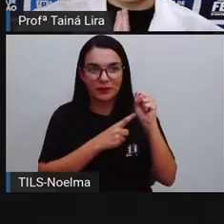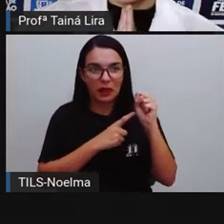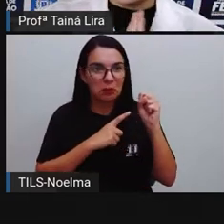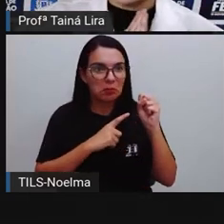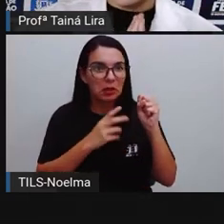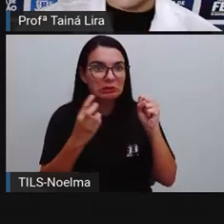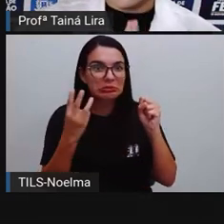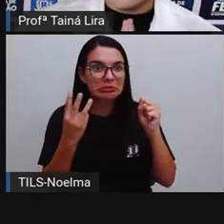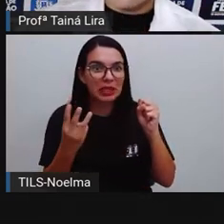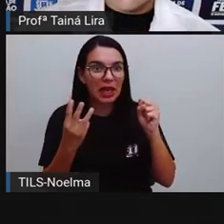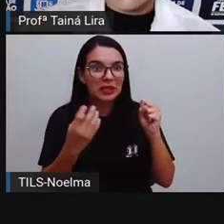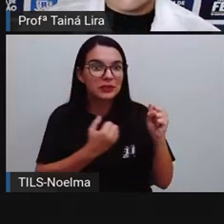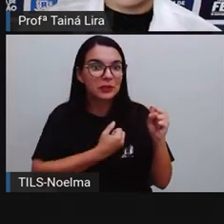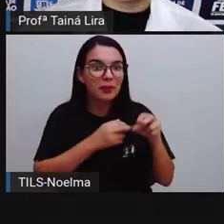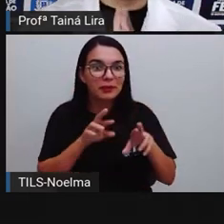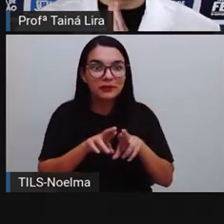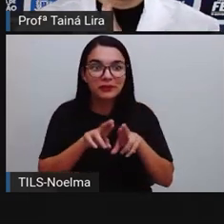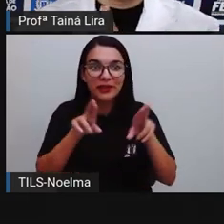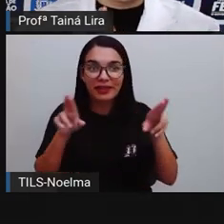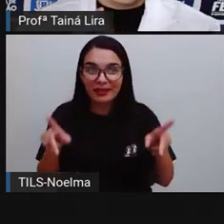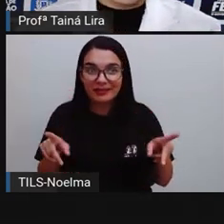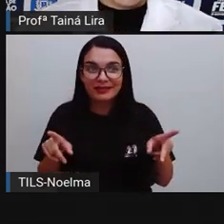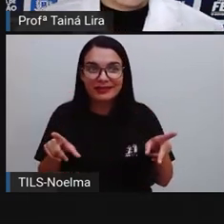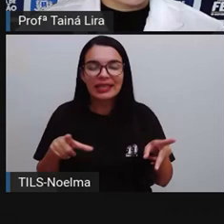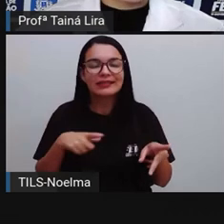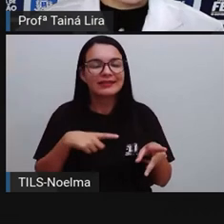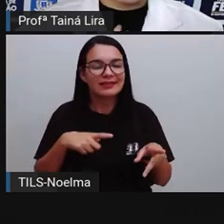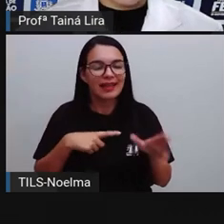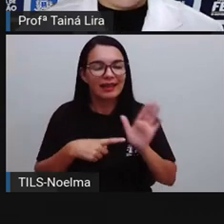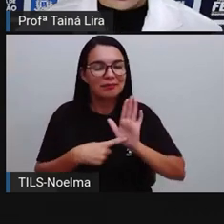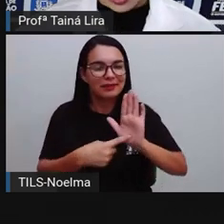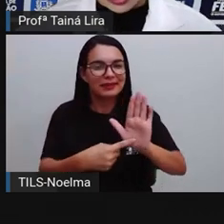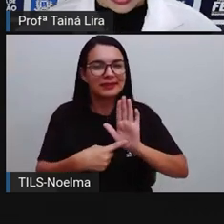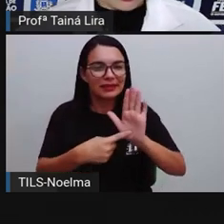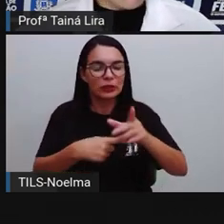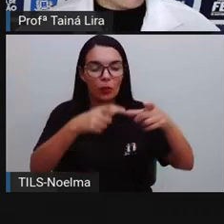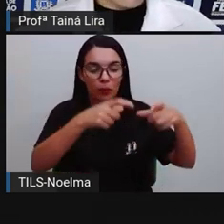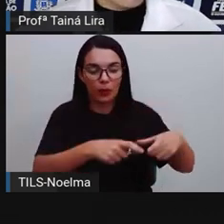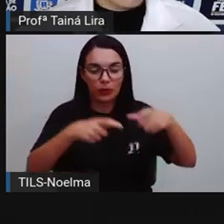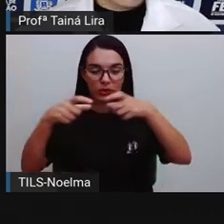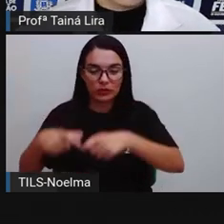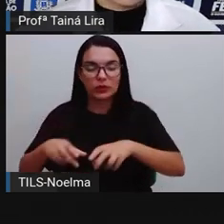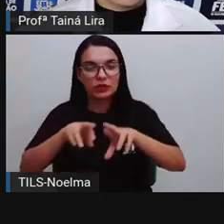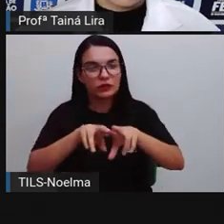formou três números diferentes, com ele aparecendo aí em posições diferentes.